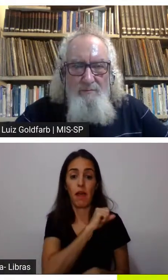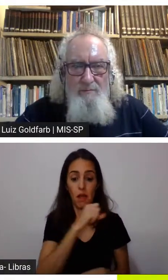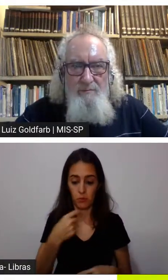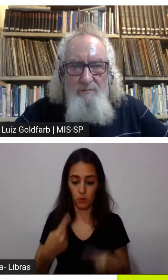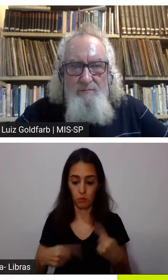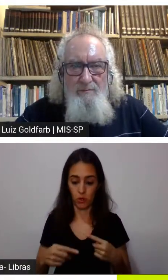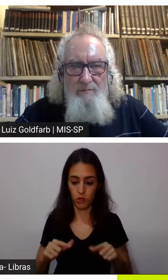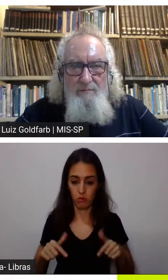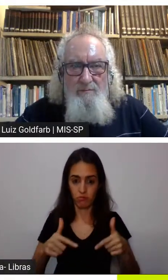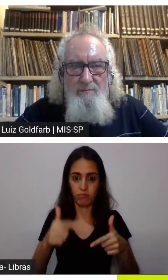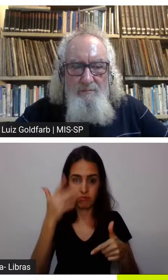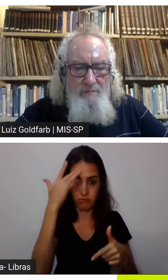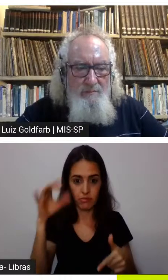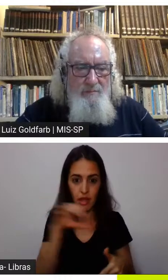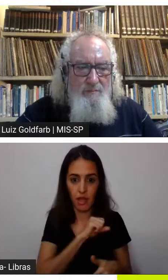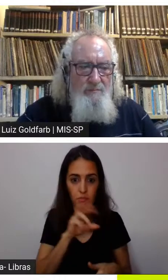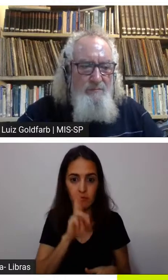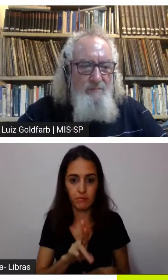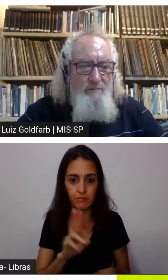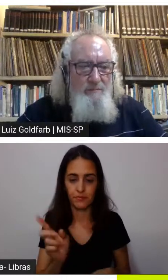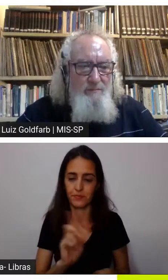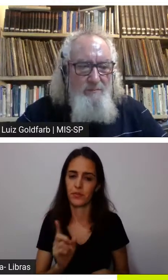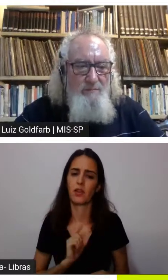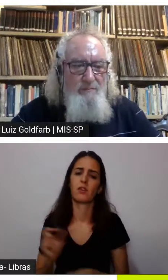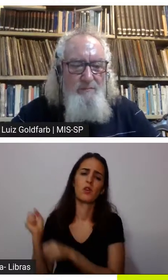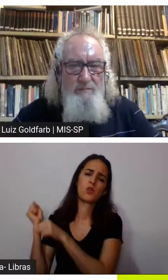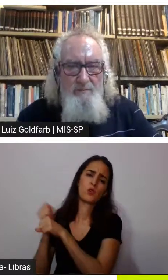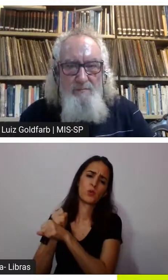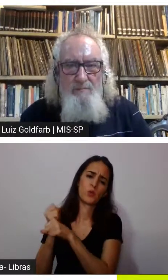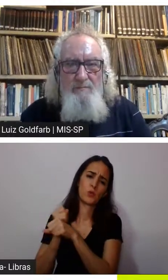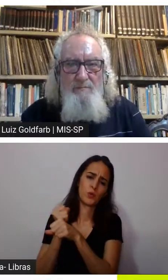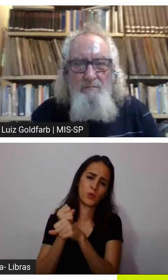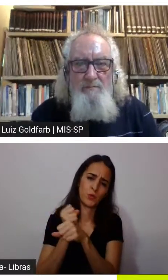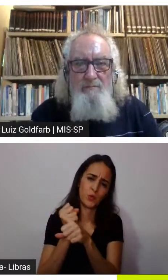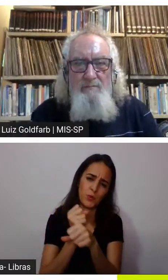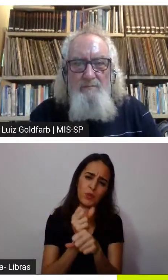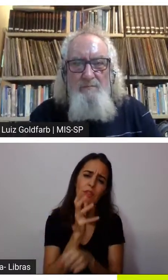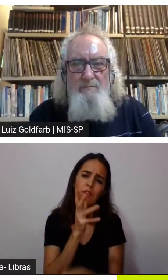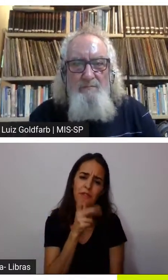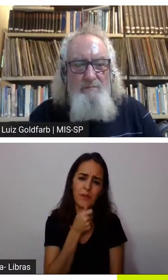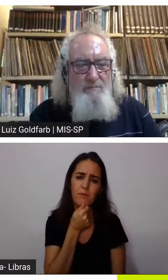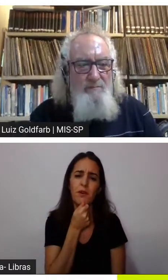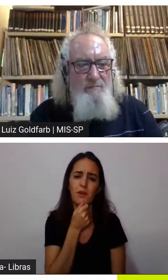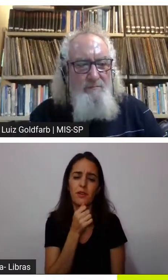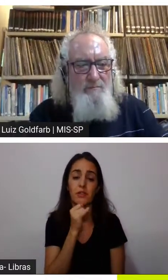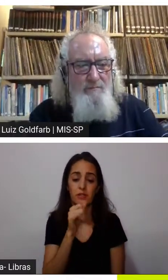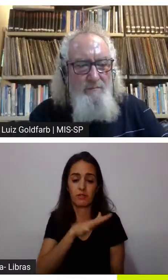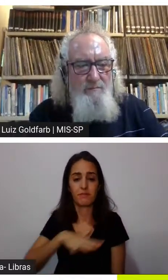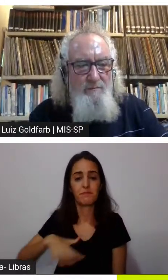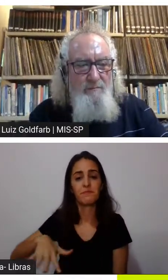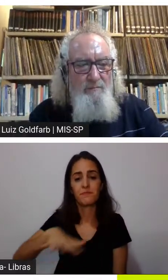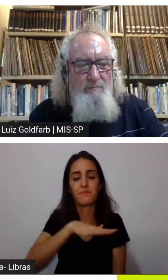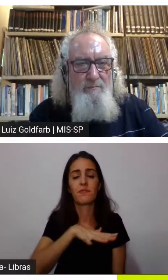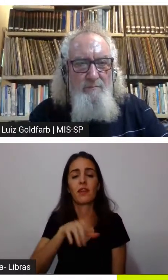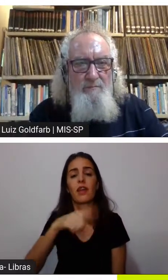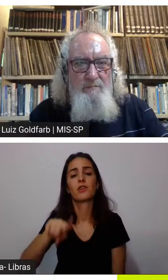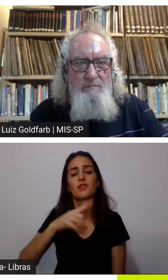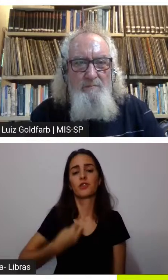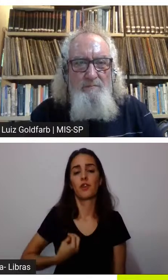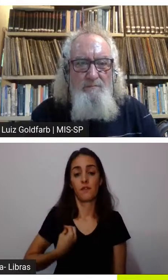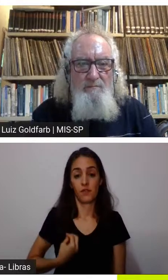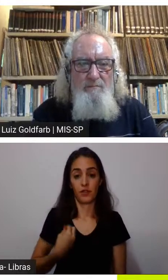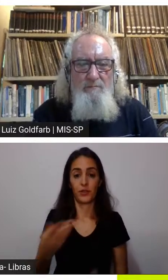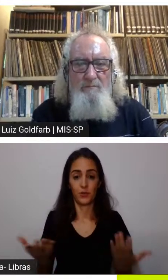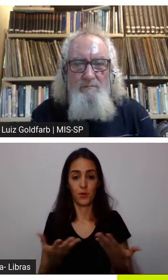amanhã essa política ela envolve décadas então se o sistema que a gente importa o sistema que a gente está vivendo